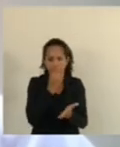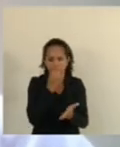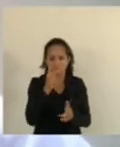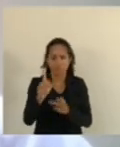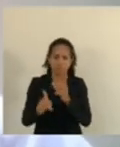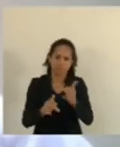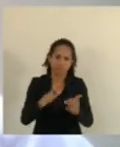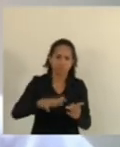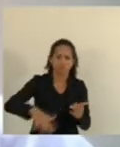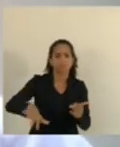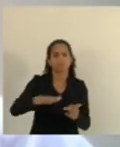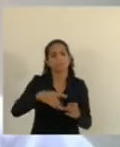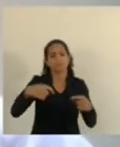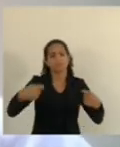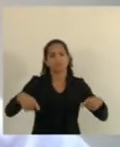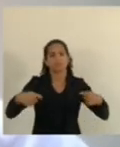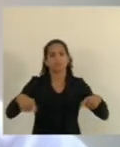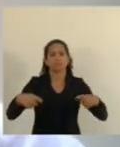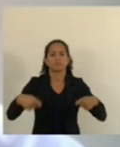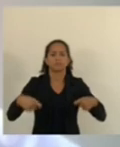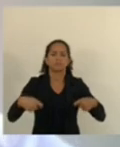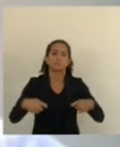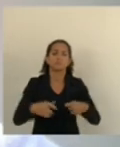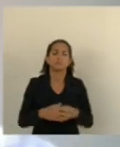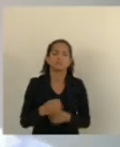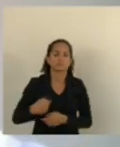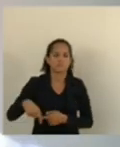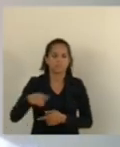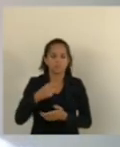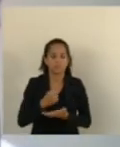Que tanto Tanto necessita Do nosso apoio